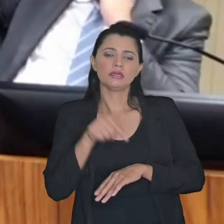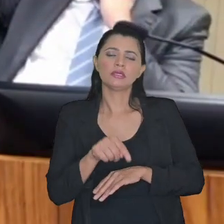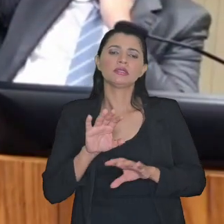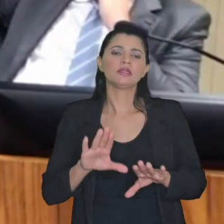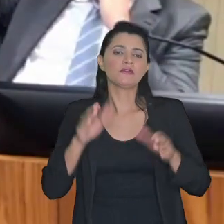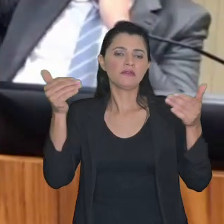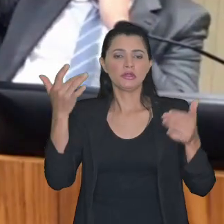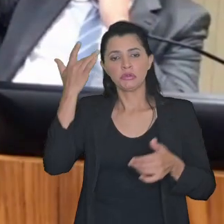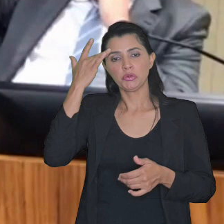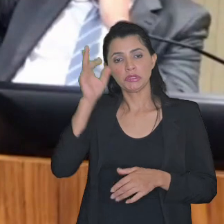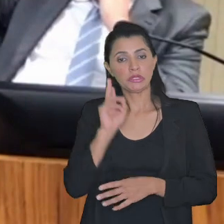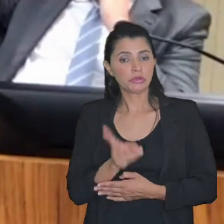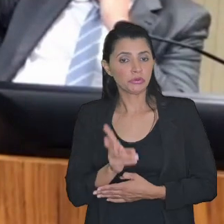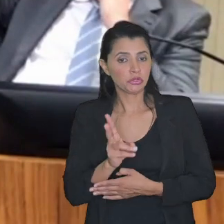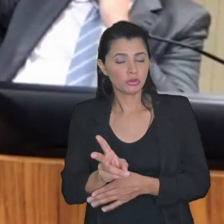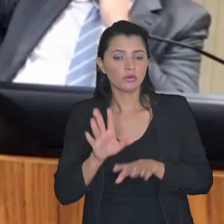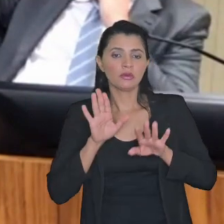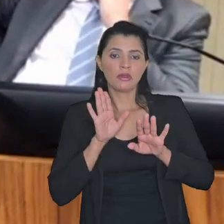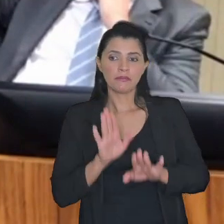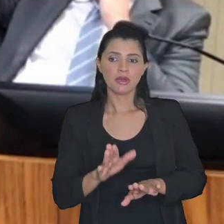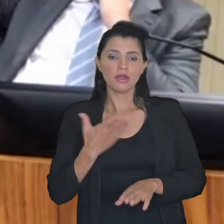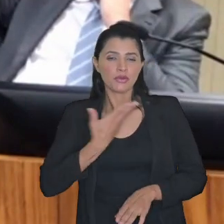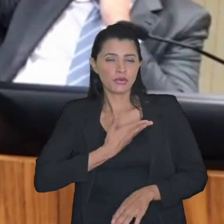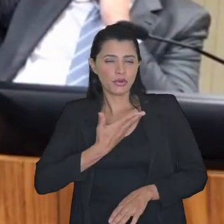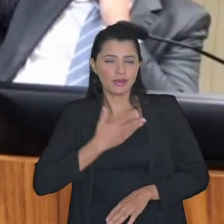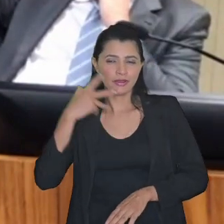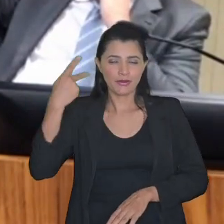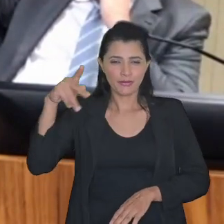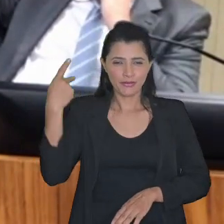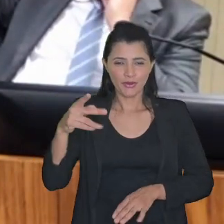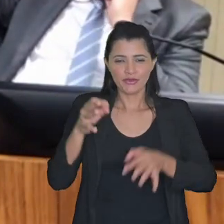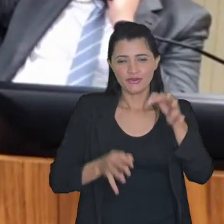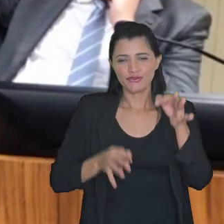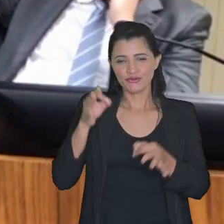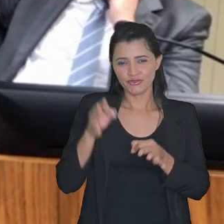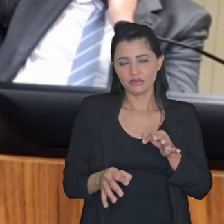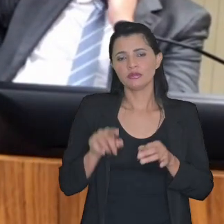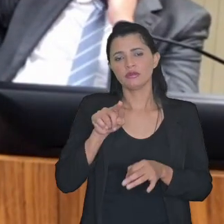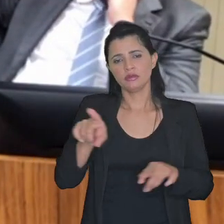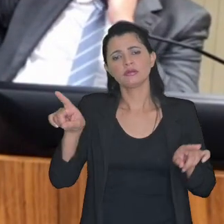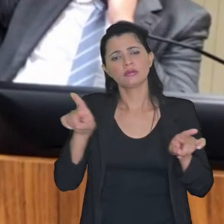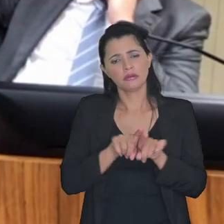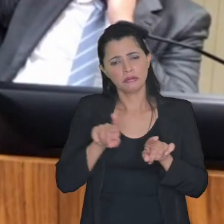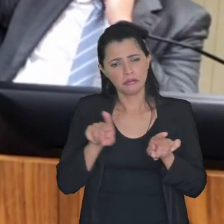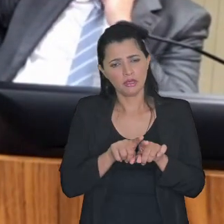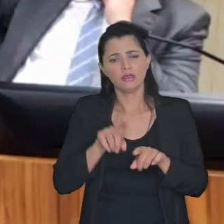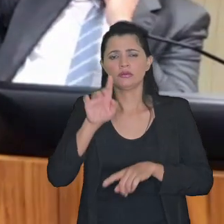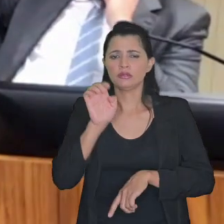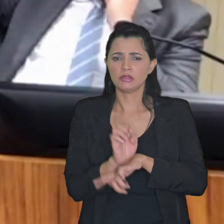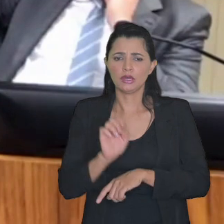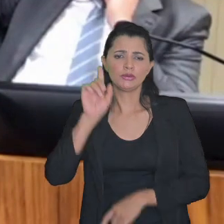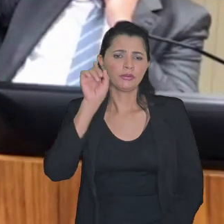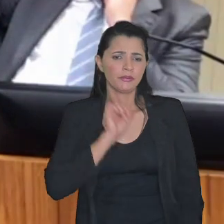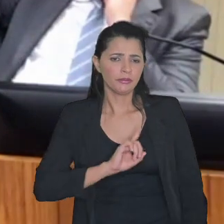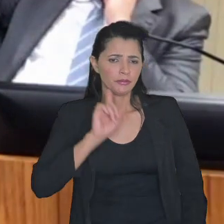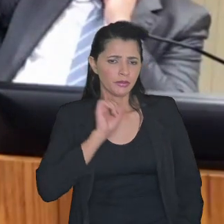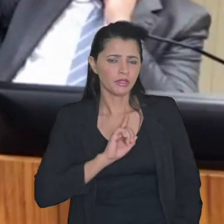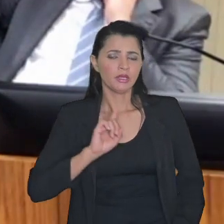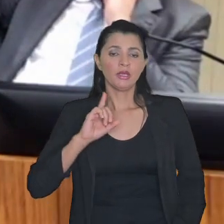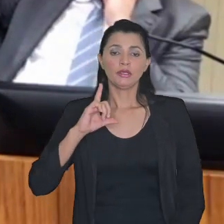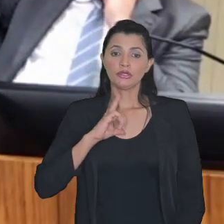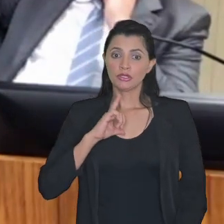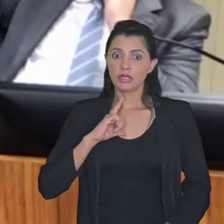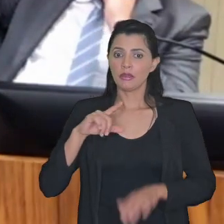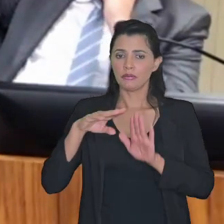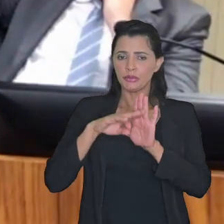doutor Nino não sei se ela se mantém mas enfim de colegas da Justiça Estadual isso também no Estado de Minas Gerais vejam nós temos